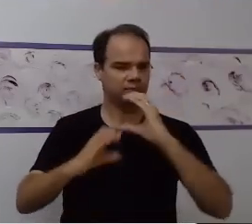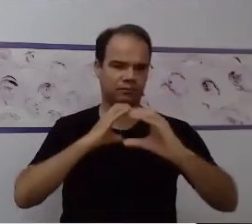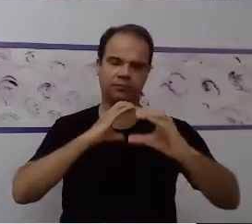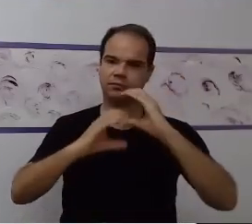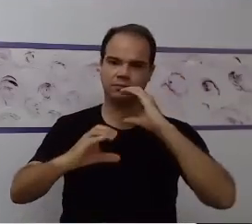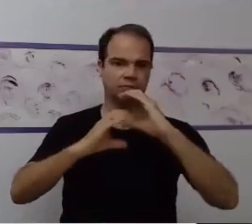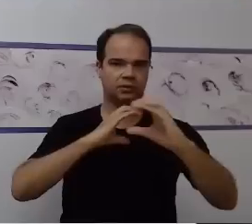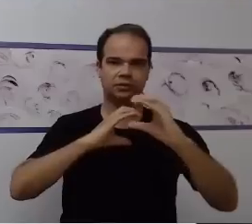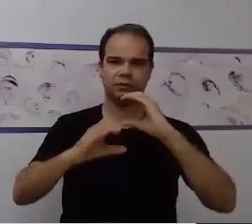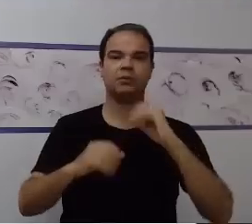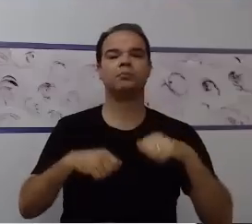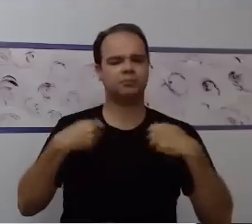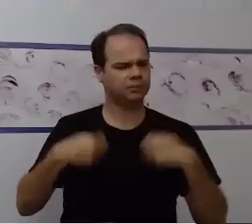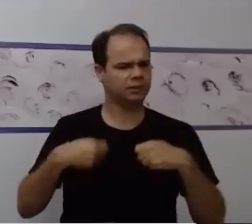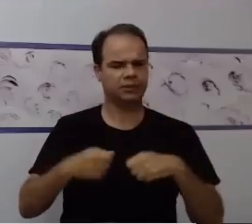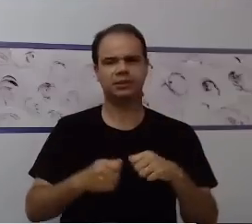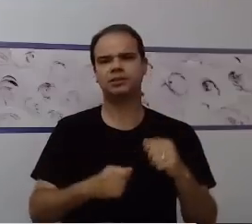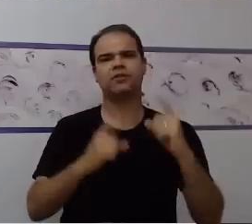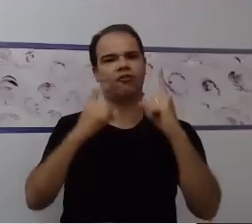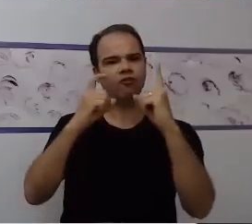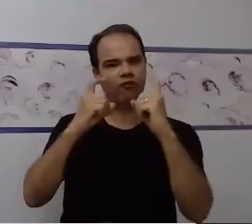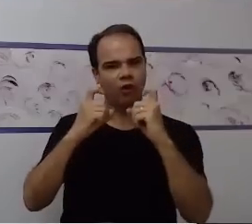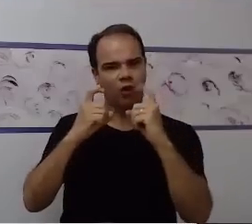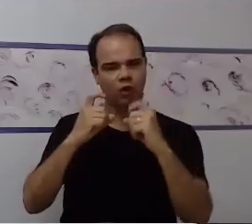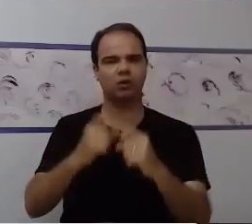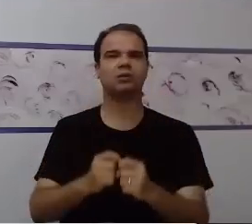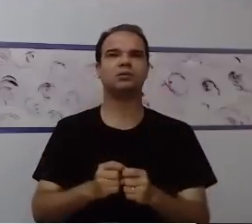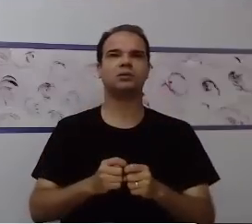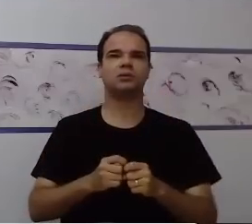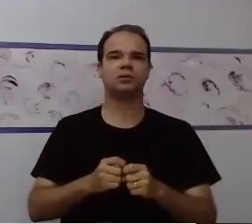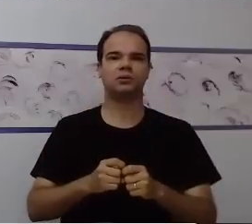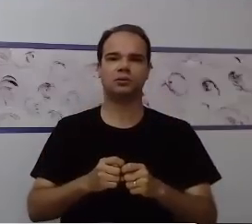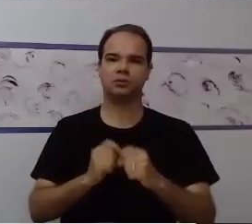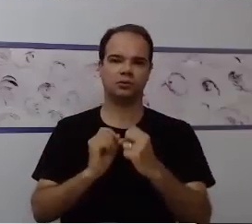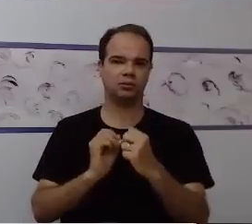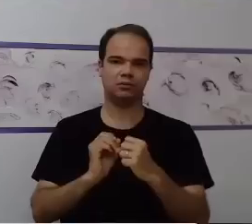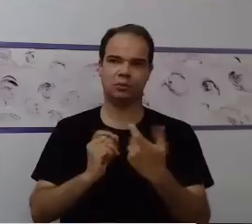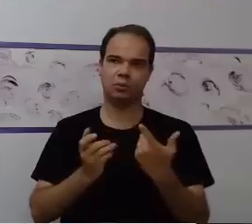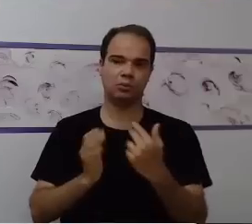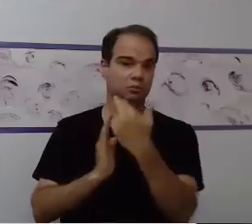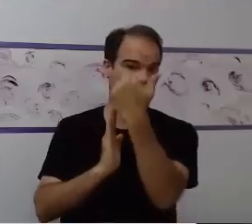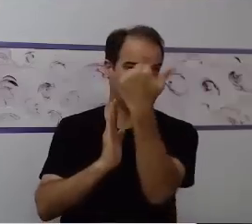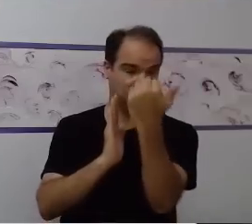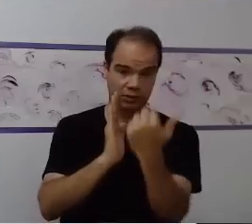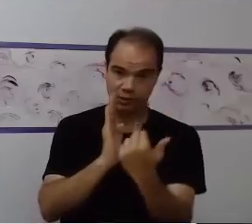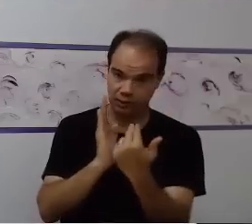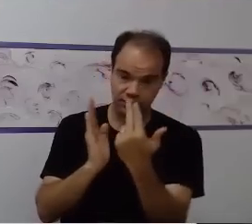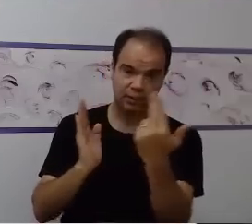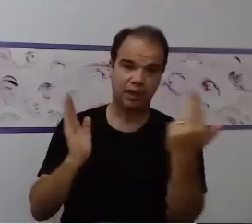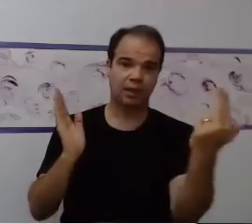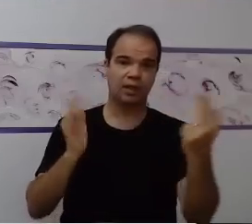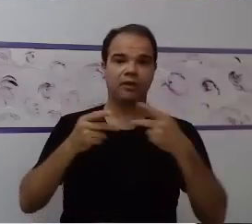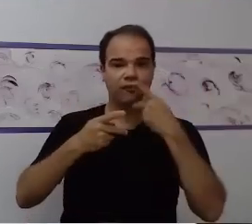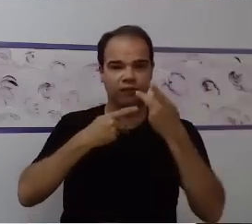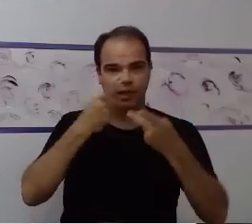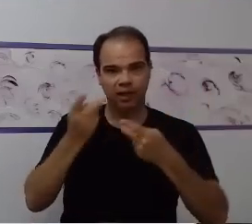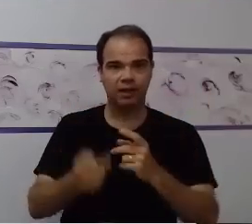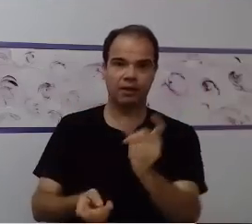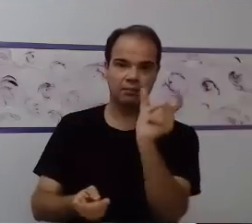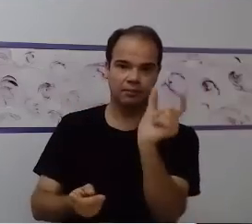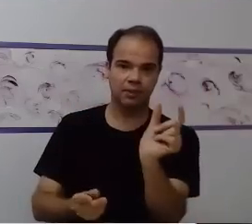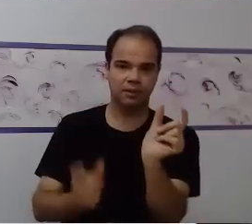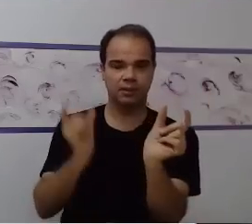vir acompanhada com gestos, com figuras, de ser uma linguagem clara, uma linguagem objetiva. Então, são situações que eu preciso